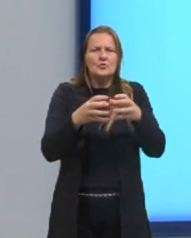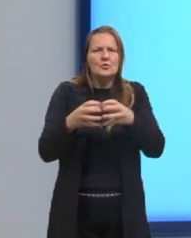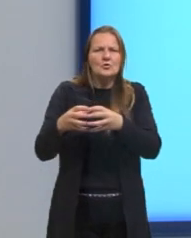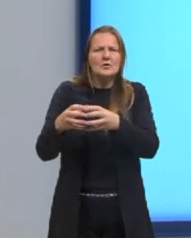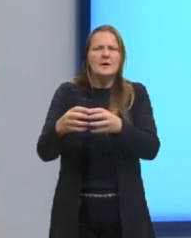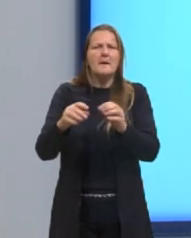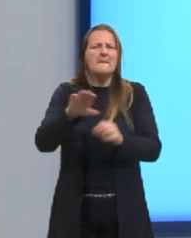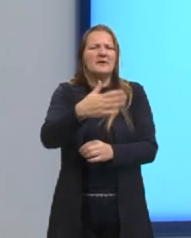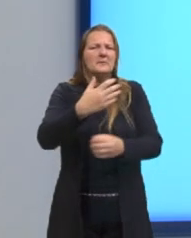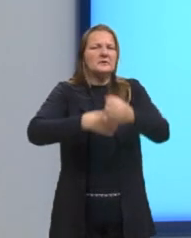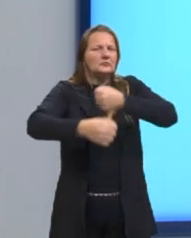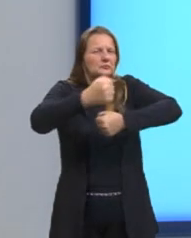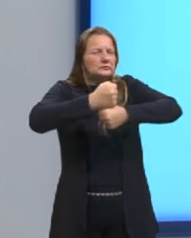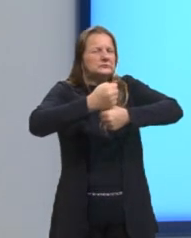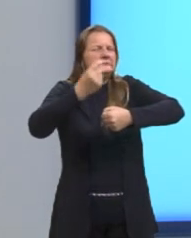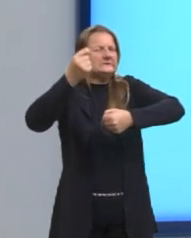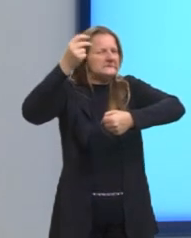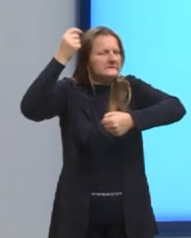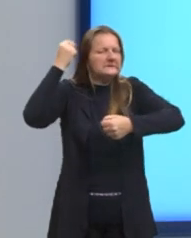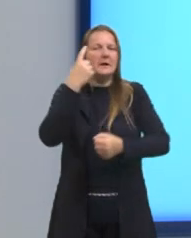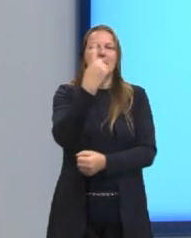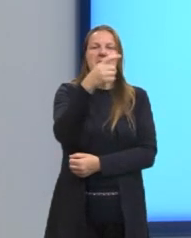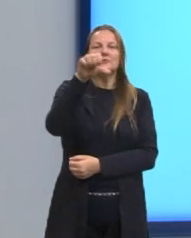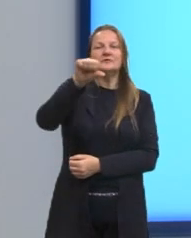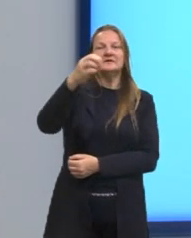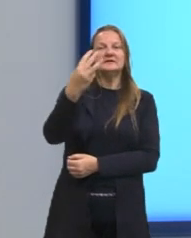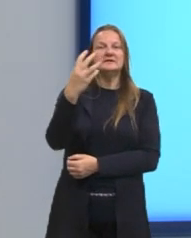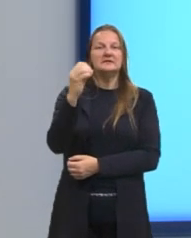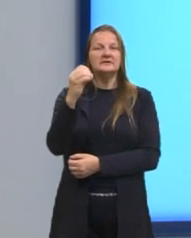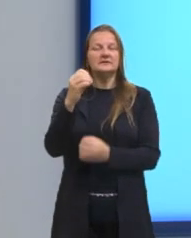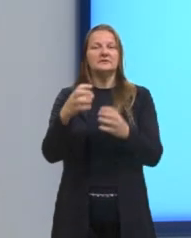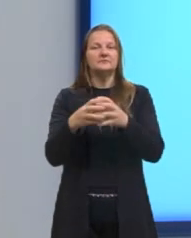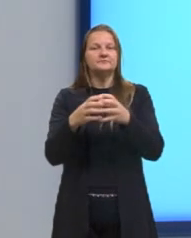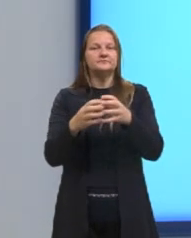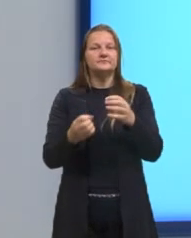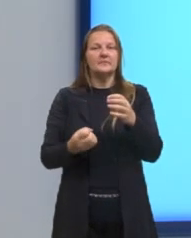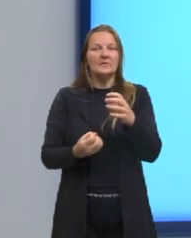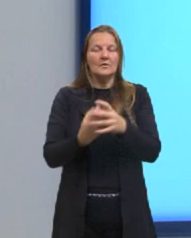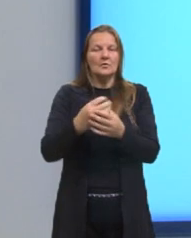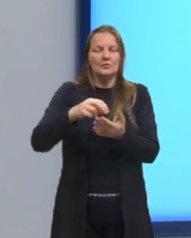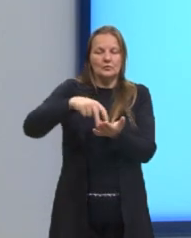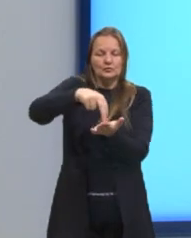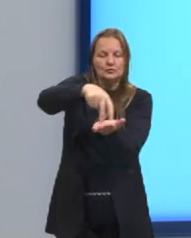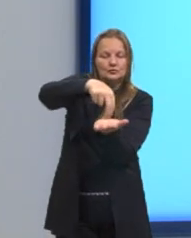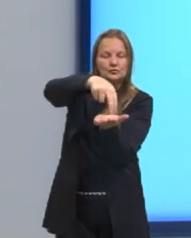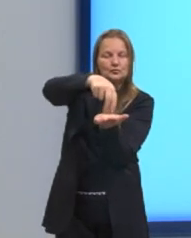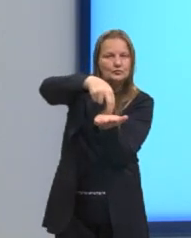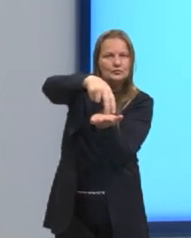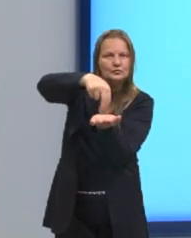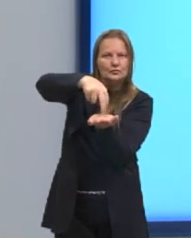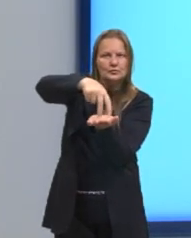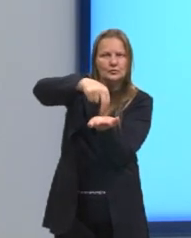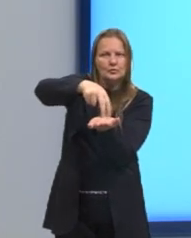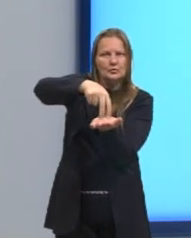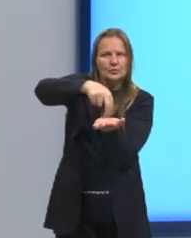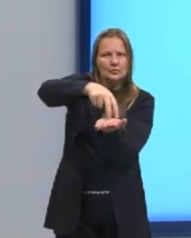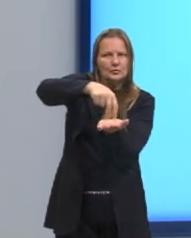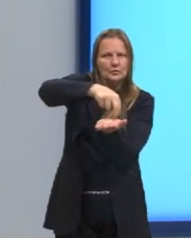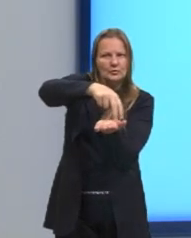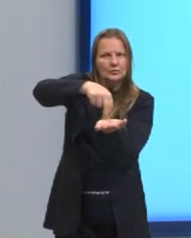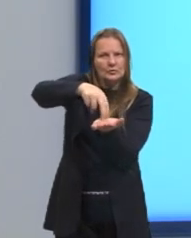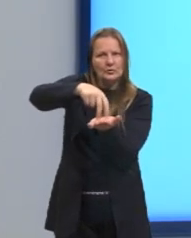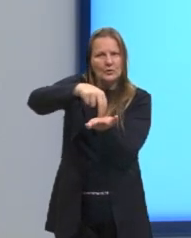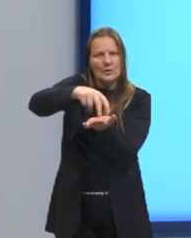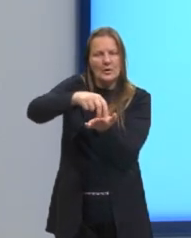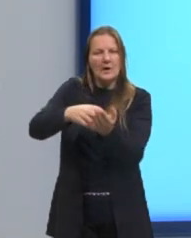anos 30. Olha lá. Com o surgimento do tap americano, que é o sapateado. Tá? Então, isso, se nós